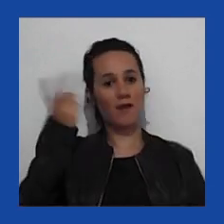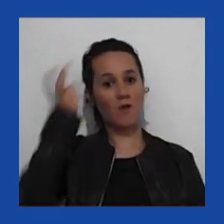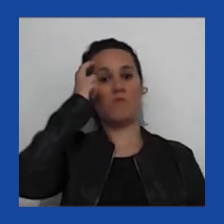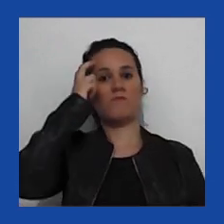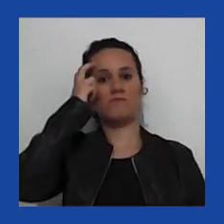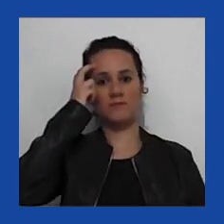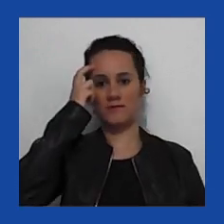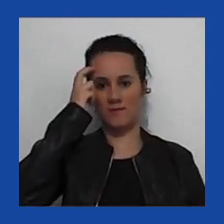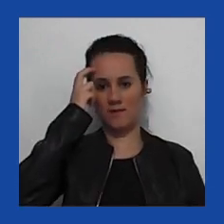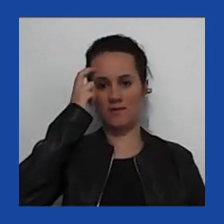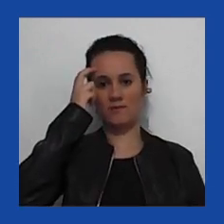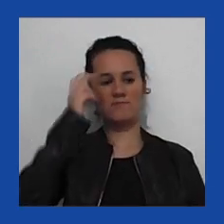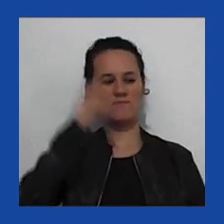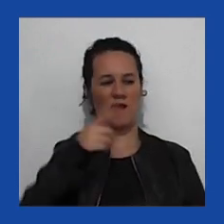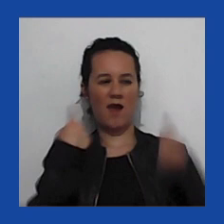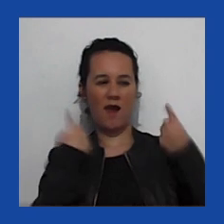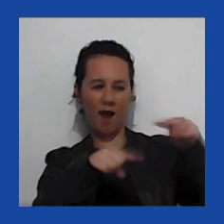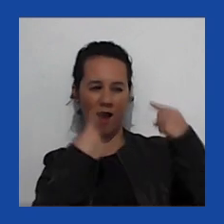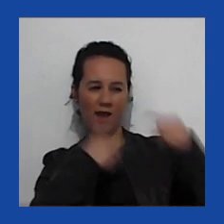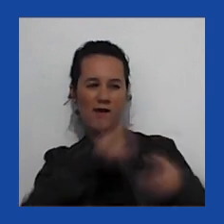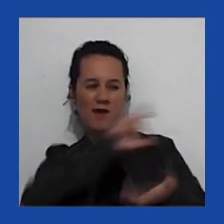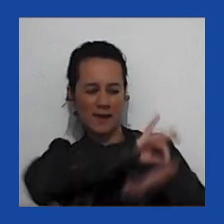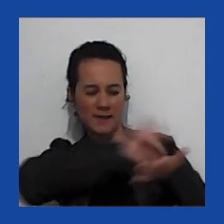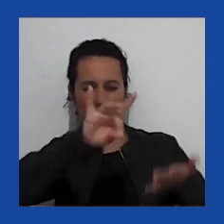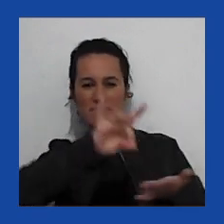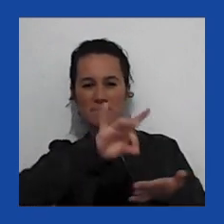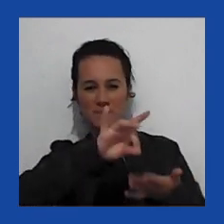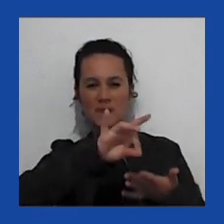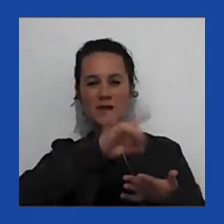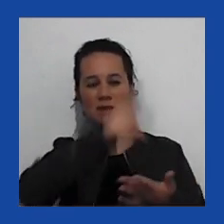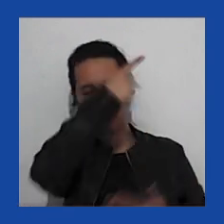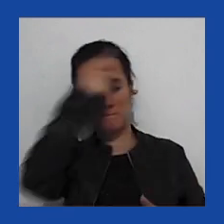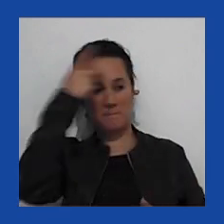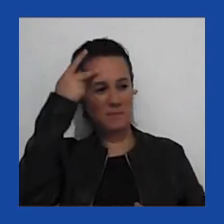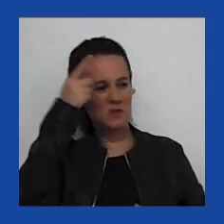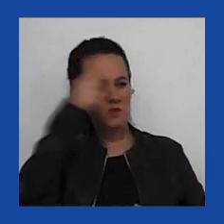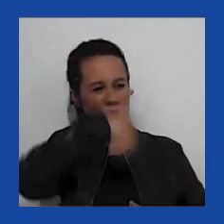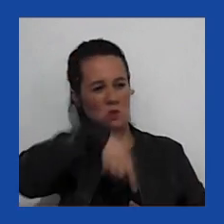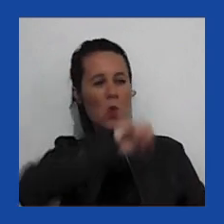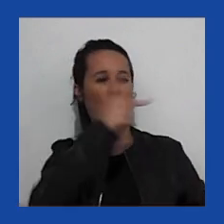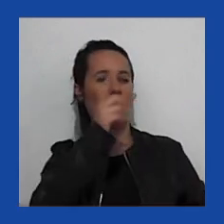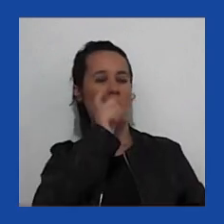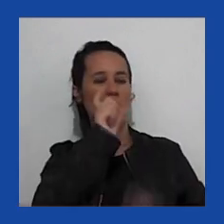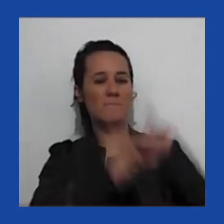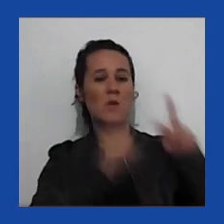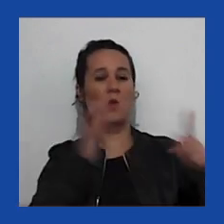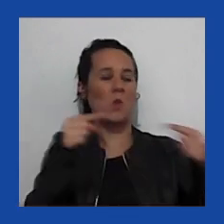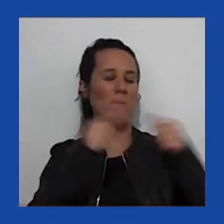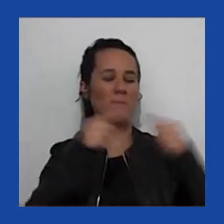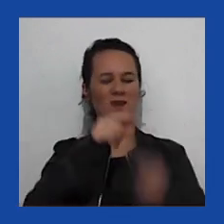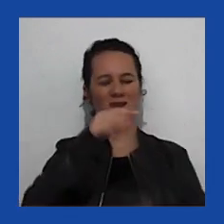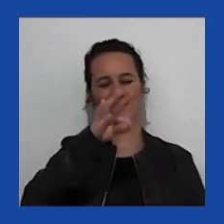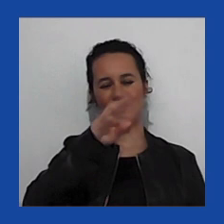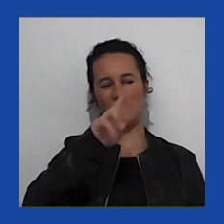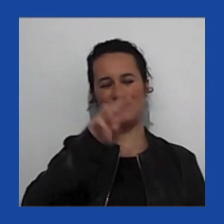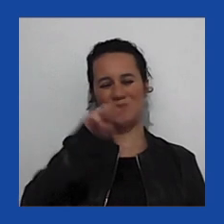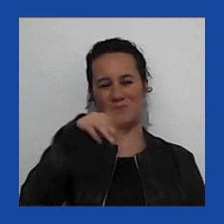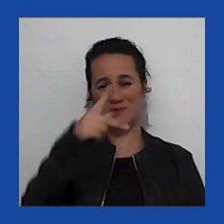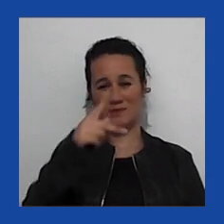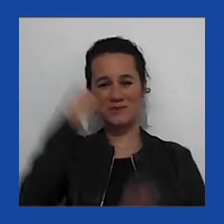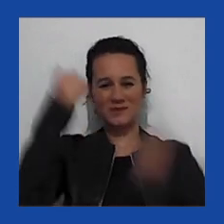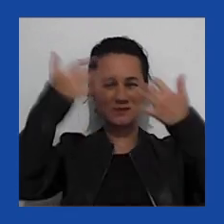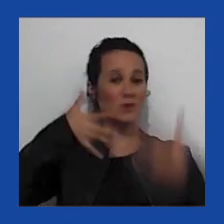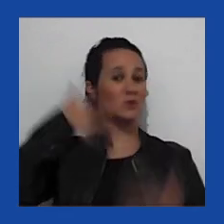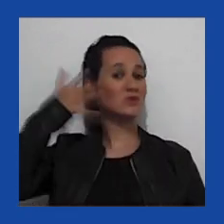inimigos no nome do povo, pessoas comuns ou nas palavras do Donald Trump no discurso